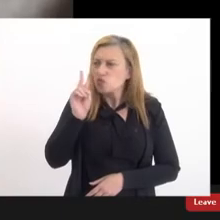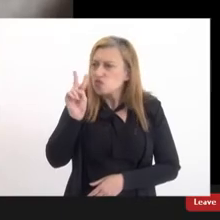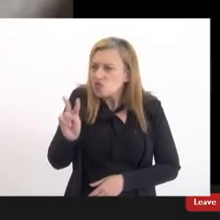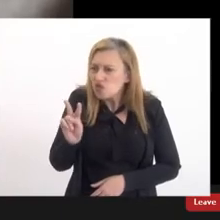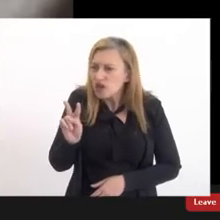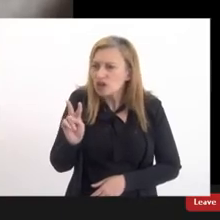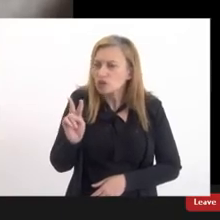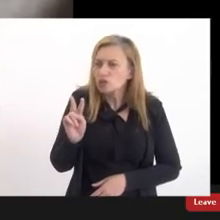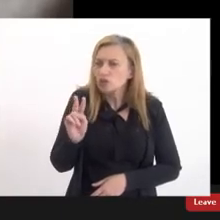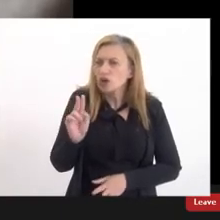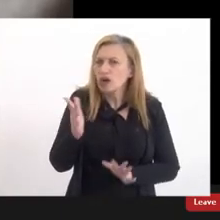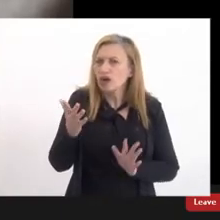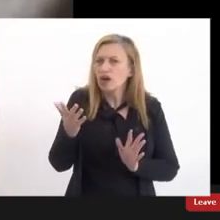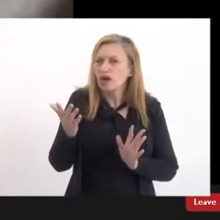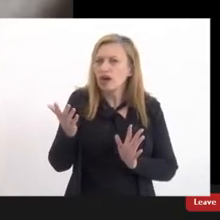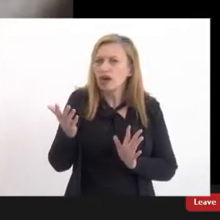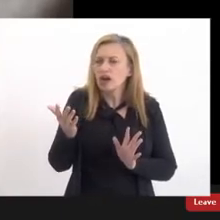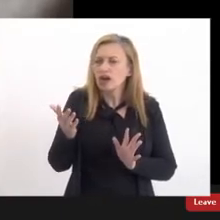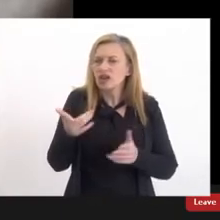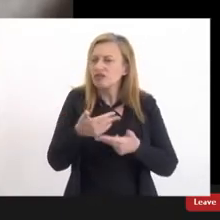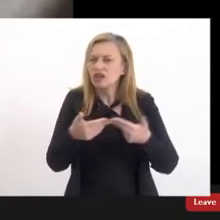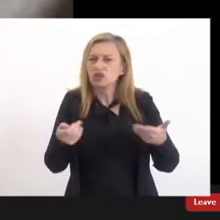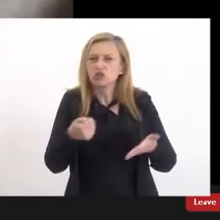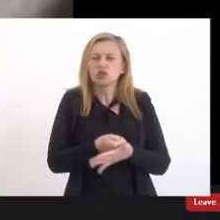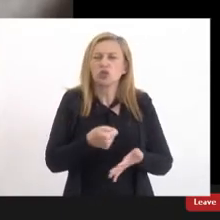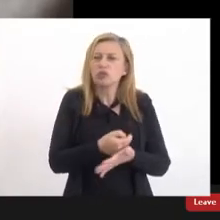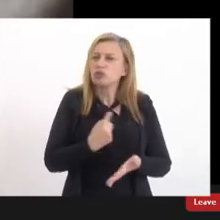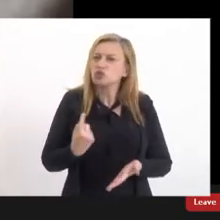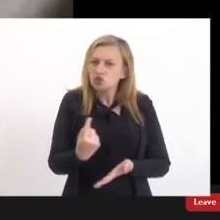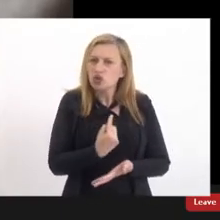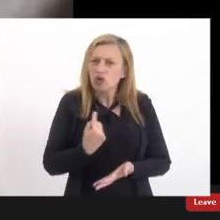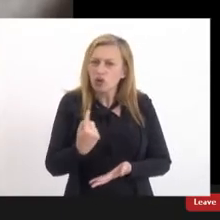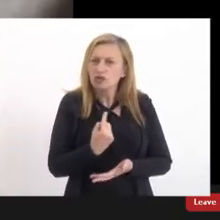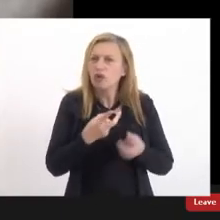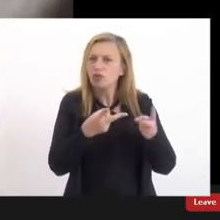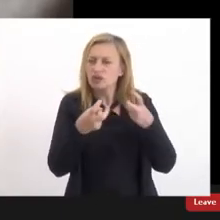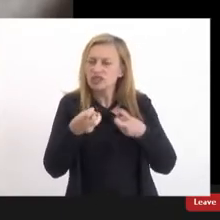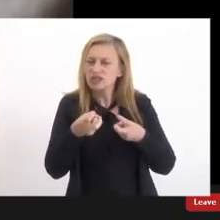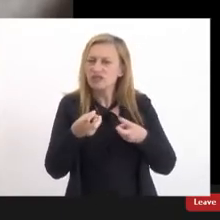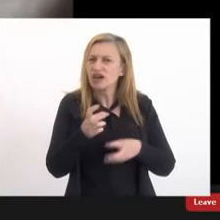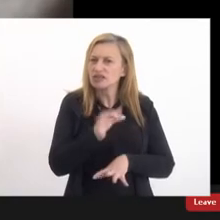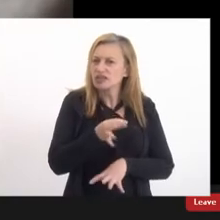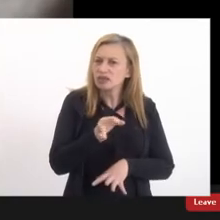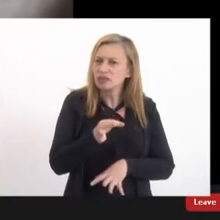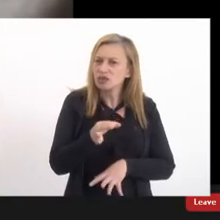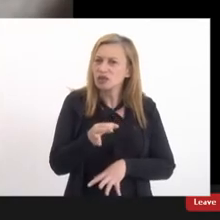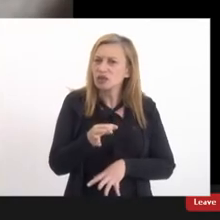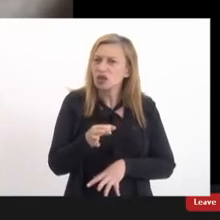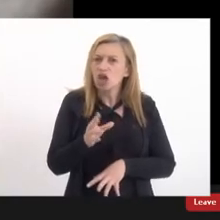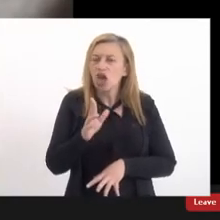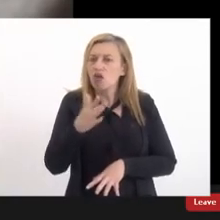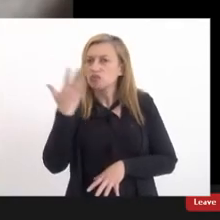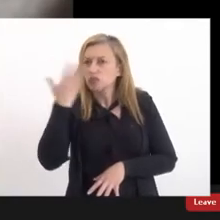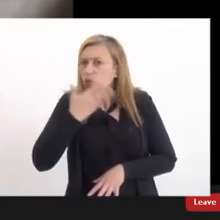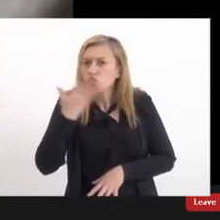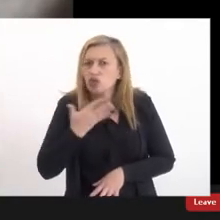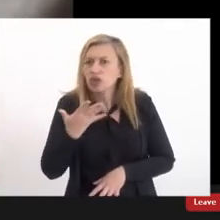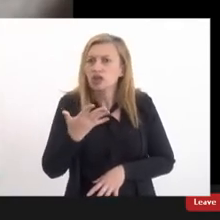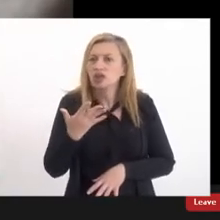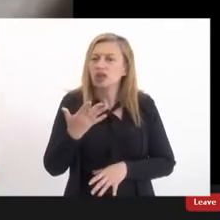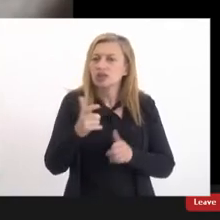é tanta coisa que a gente se cobra também para observar tecnicamente e eu não vi essa